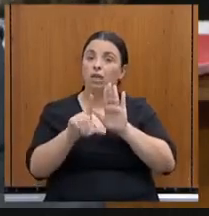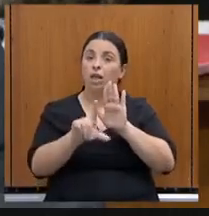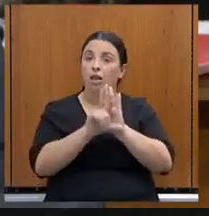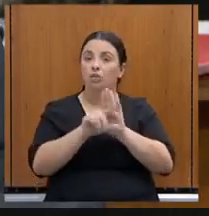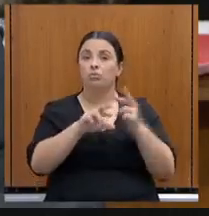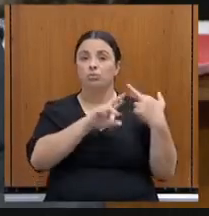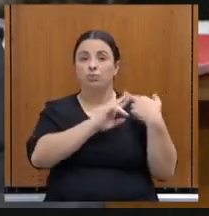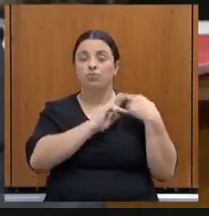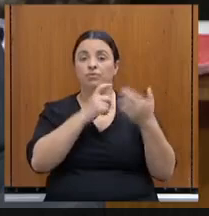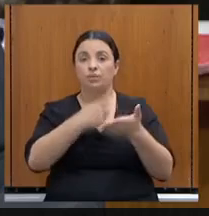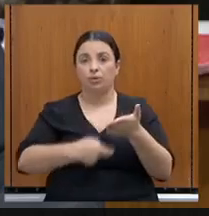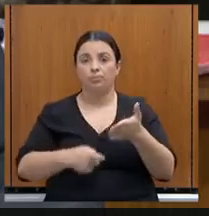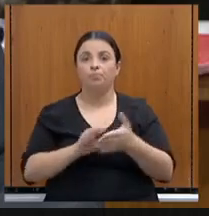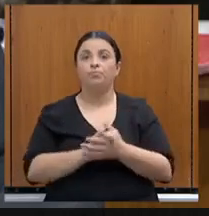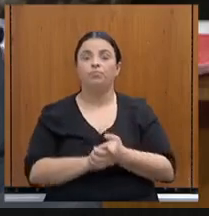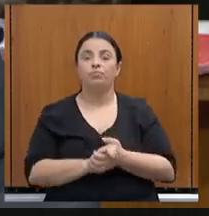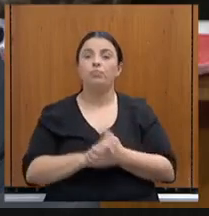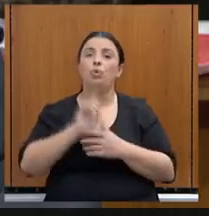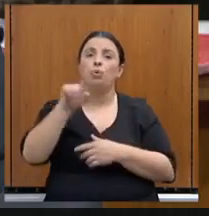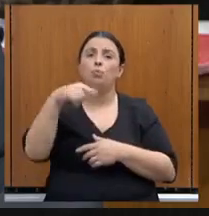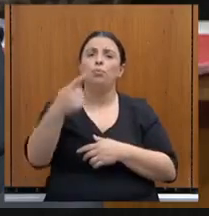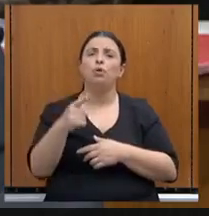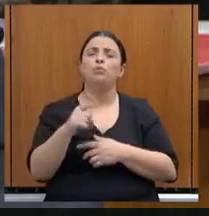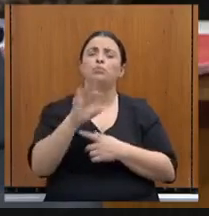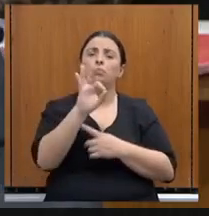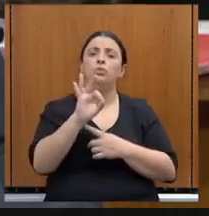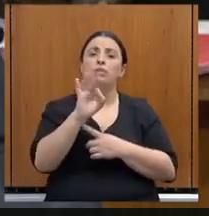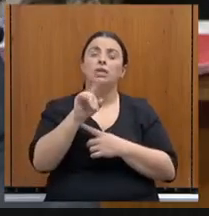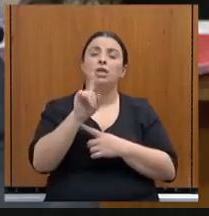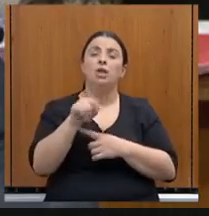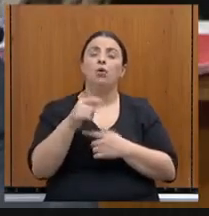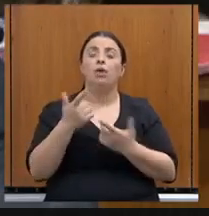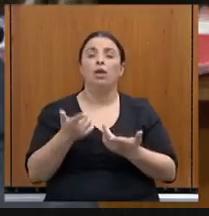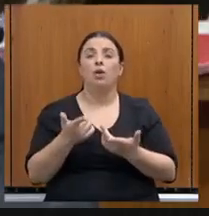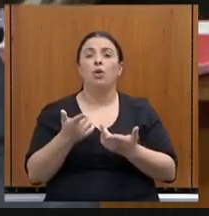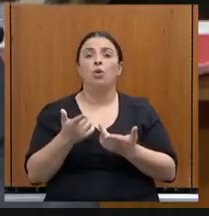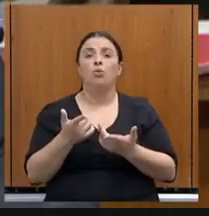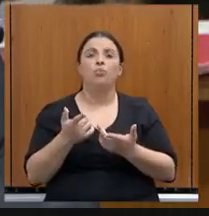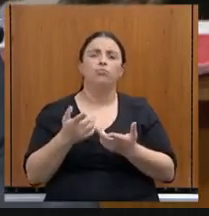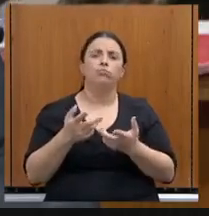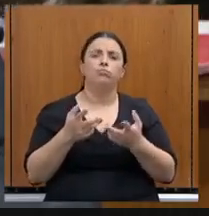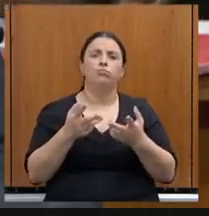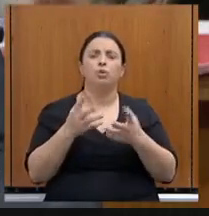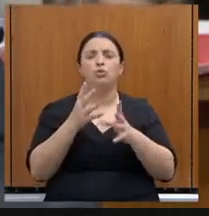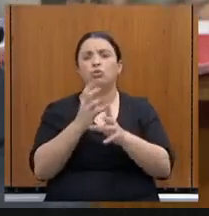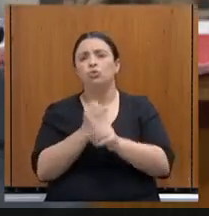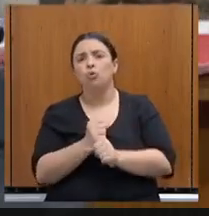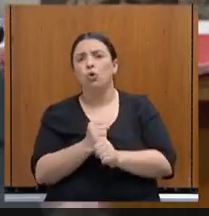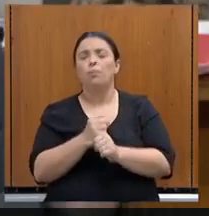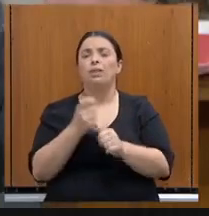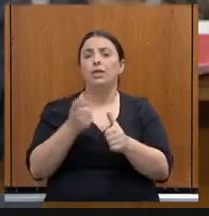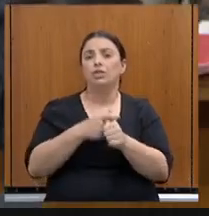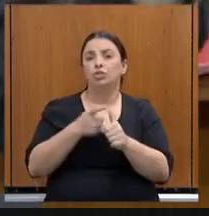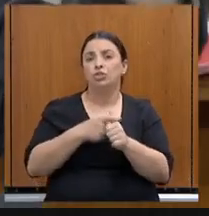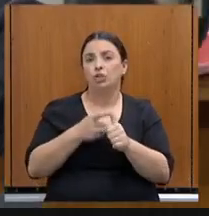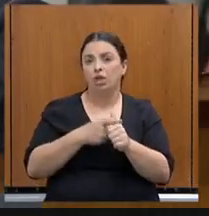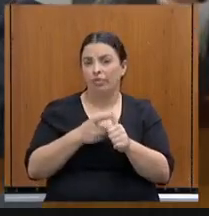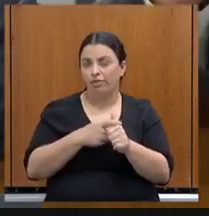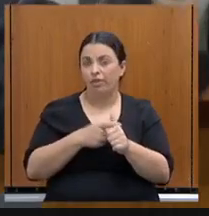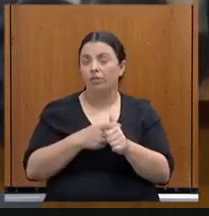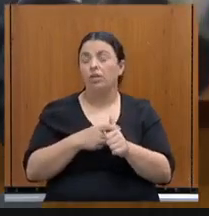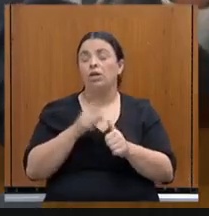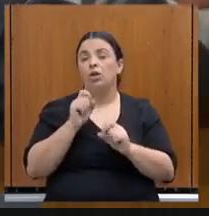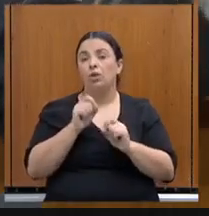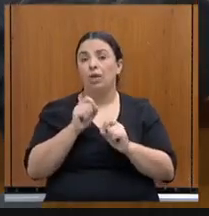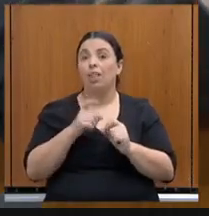item só faz um extrato dessa dívida, da dívida consolidada, em que, além da dívida